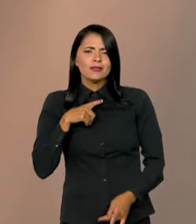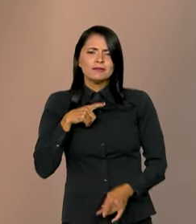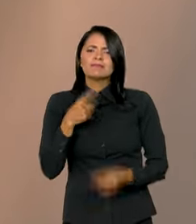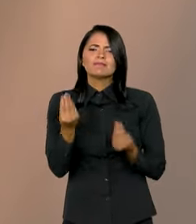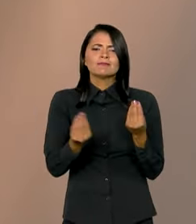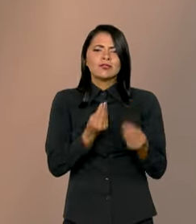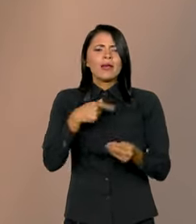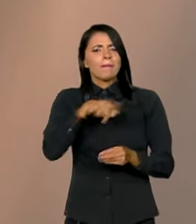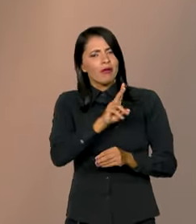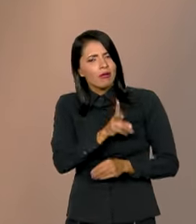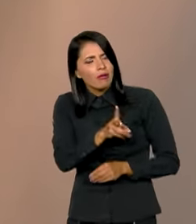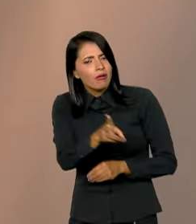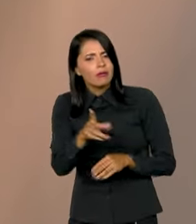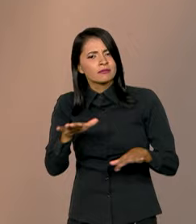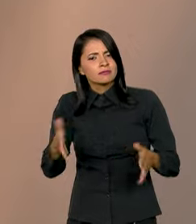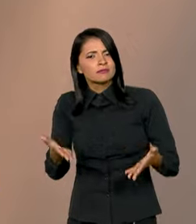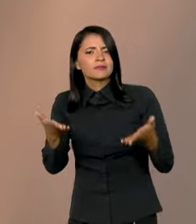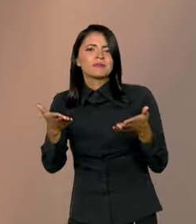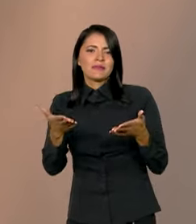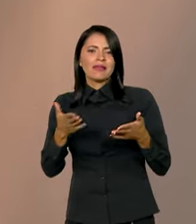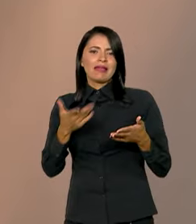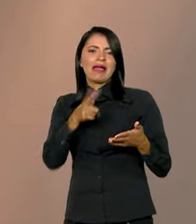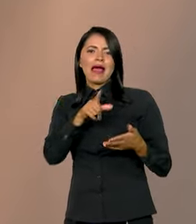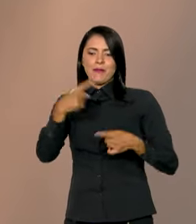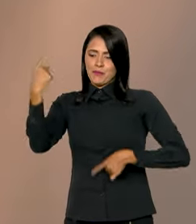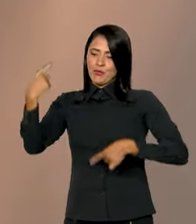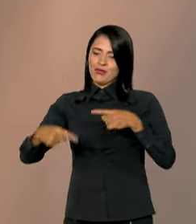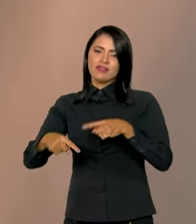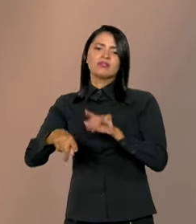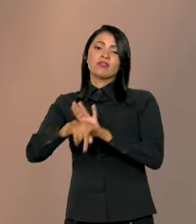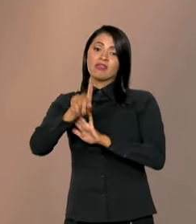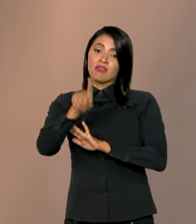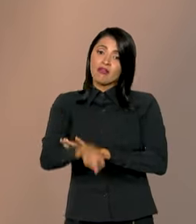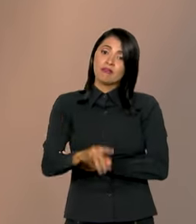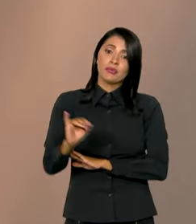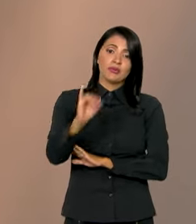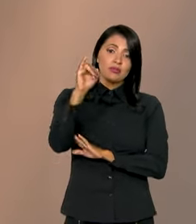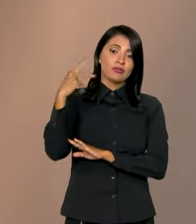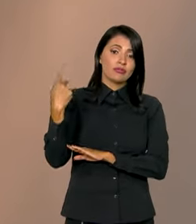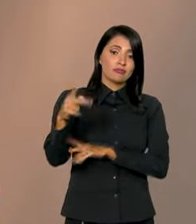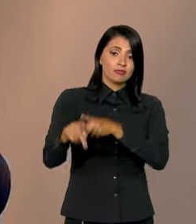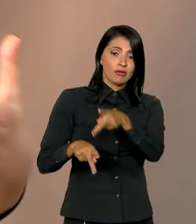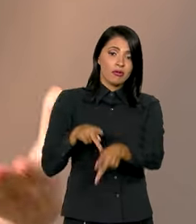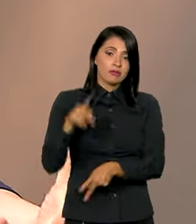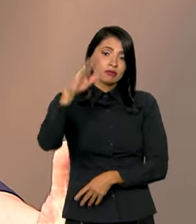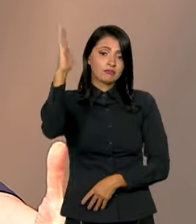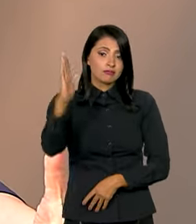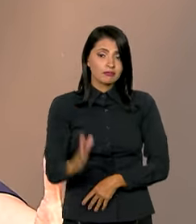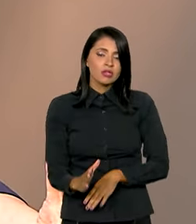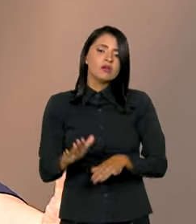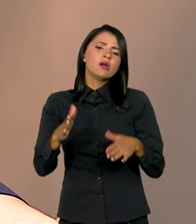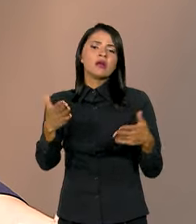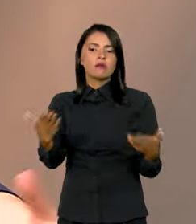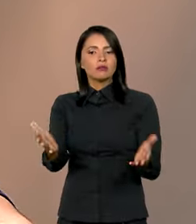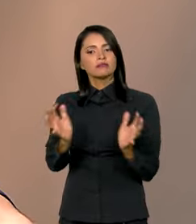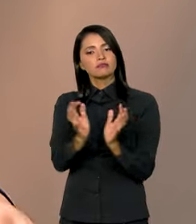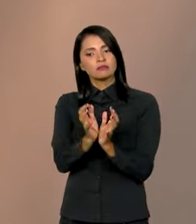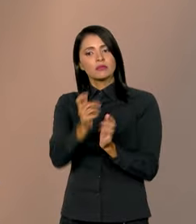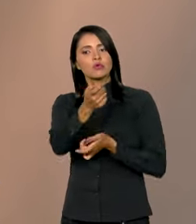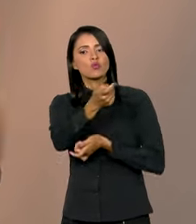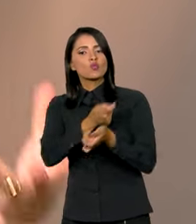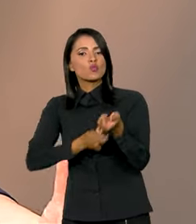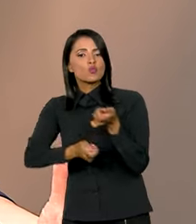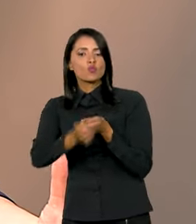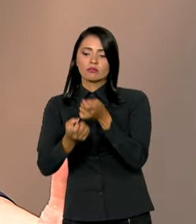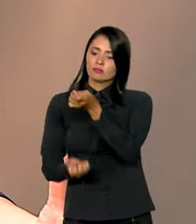rua, para andar esse carro em movimento, as políticas essenciais para a população brasileira. Então, a equipe econômica